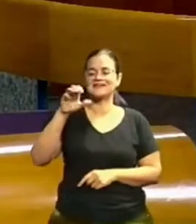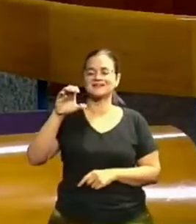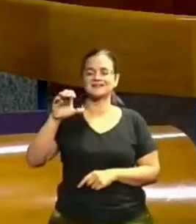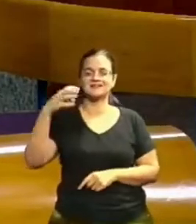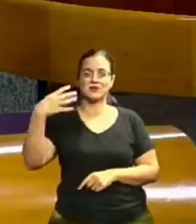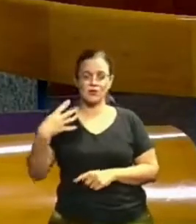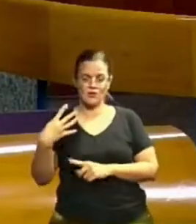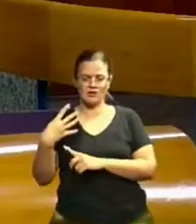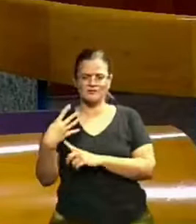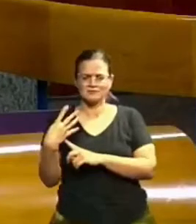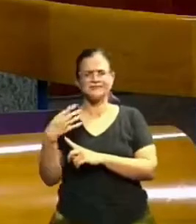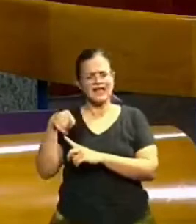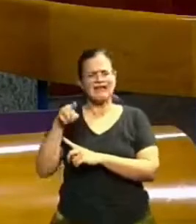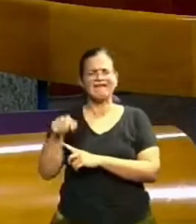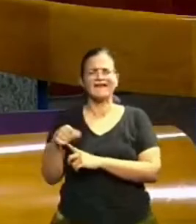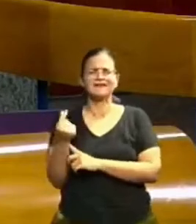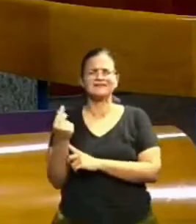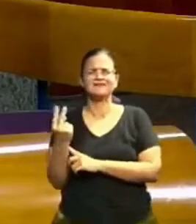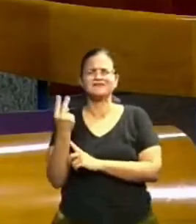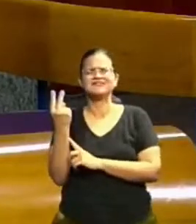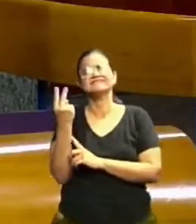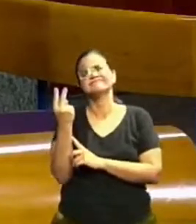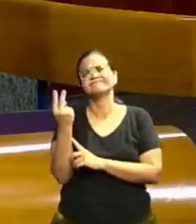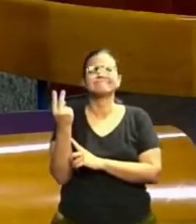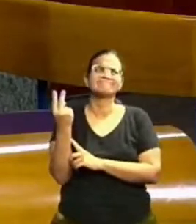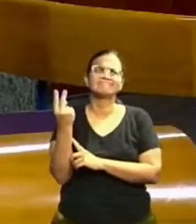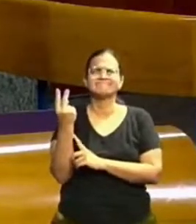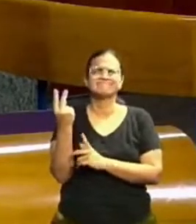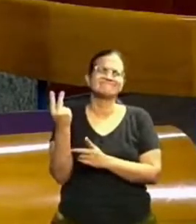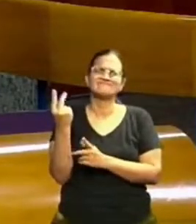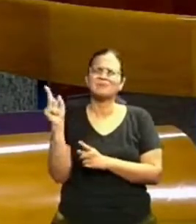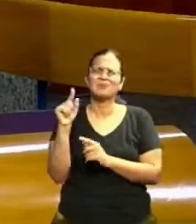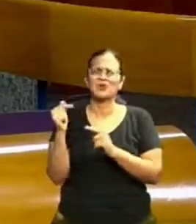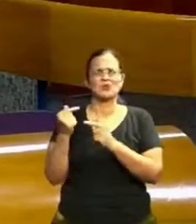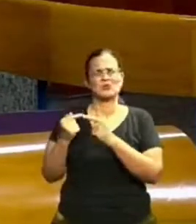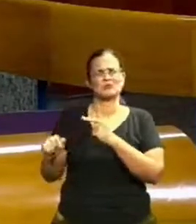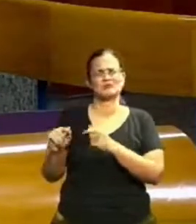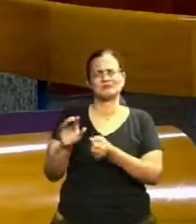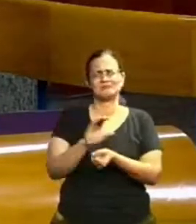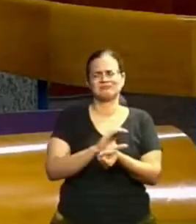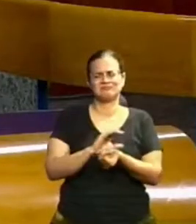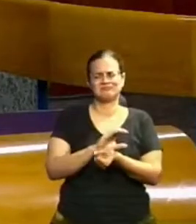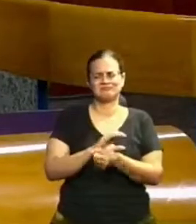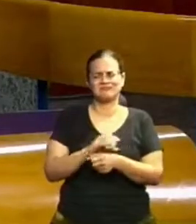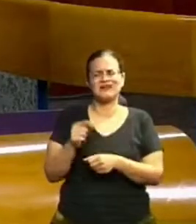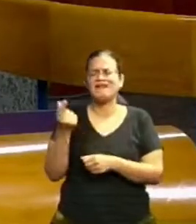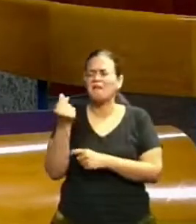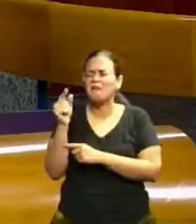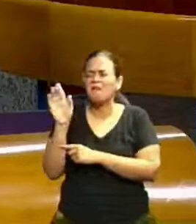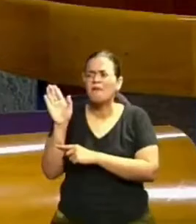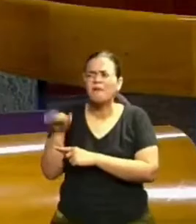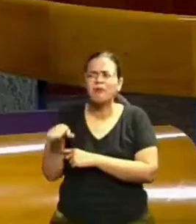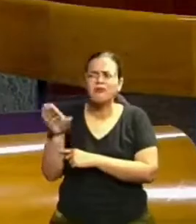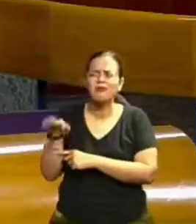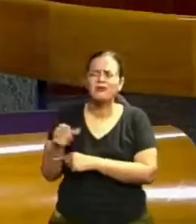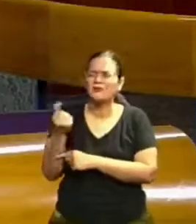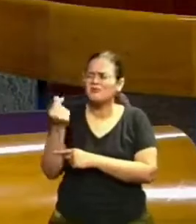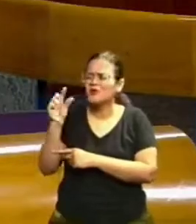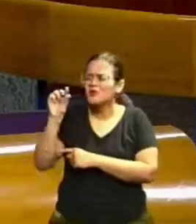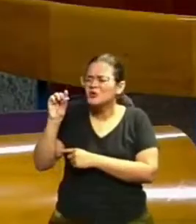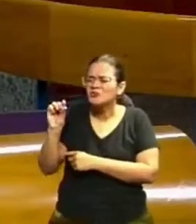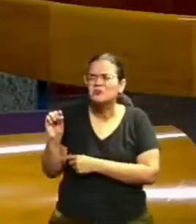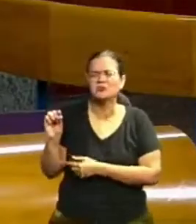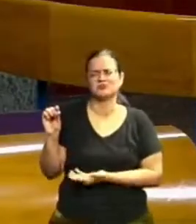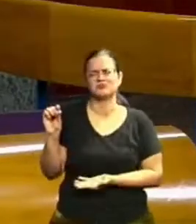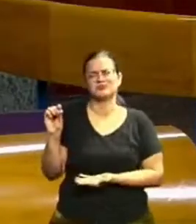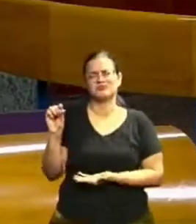E é um valor, é um valor inconstitucional, é um valor ínfimo, um valor pequeno,